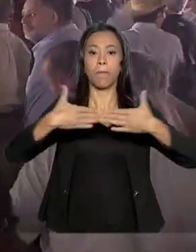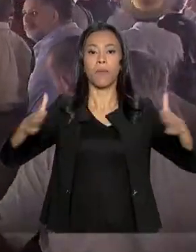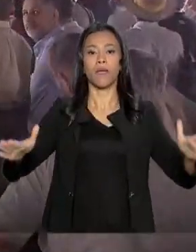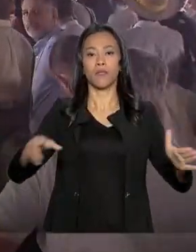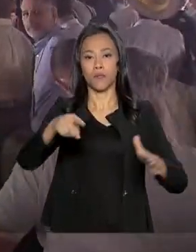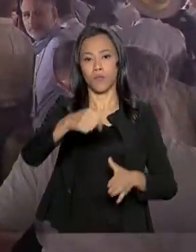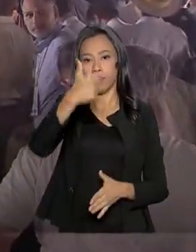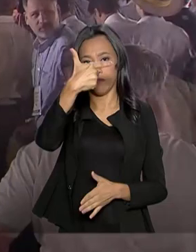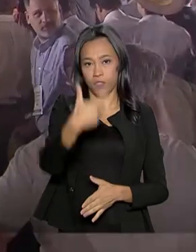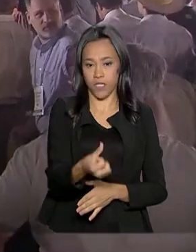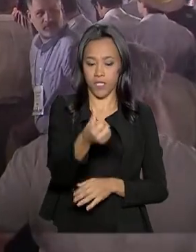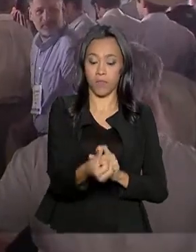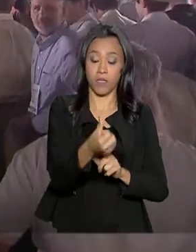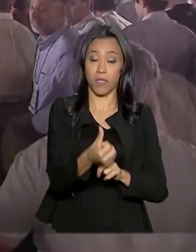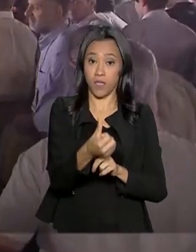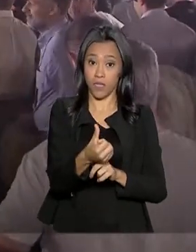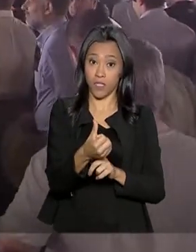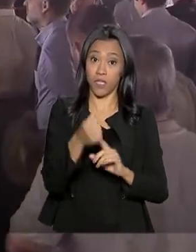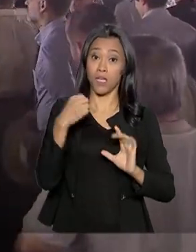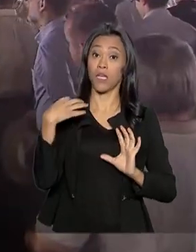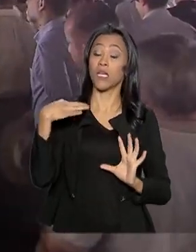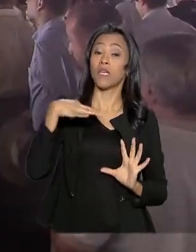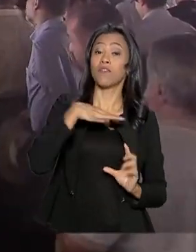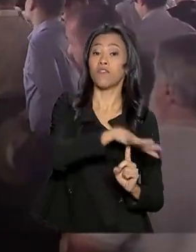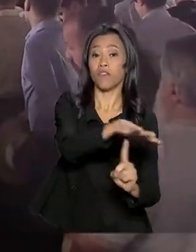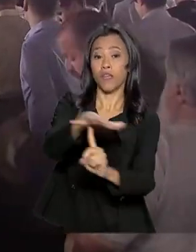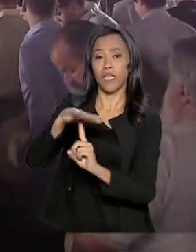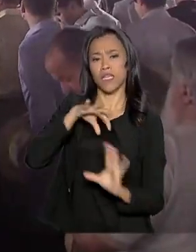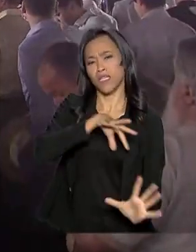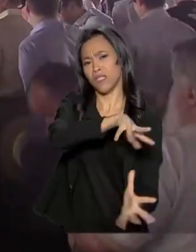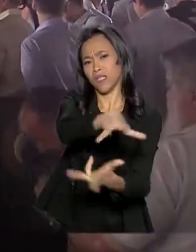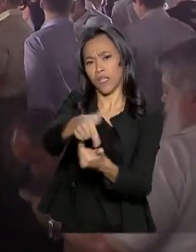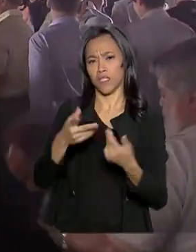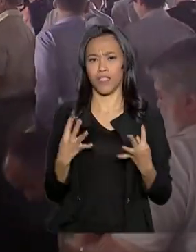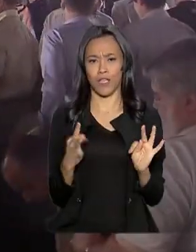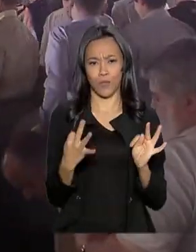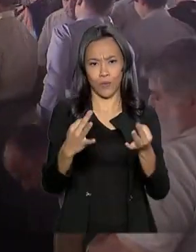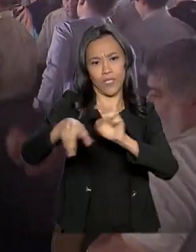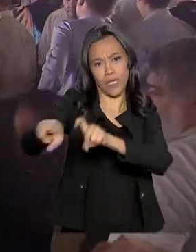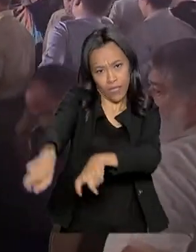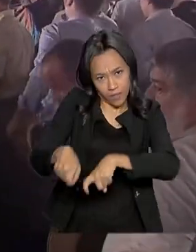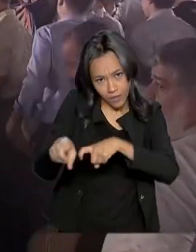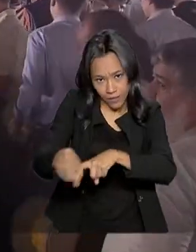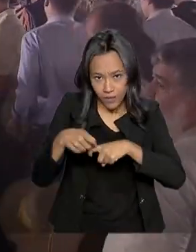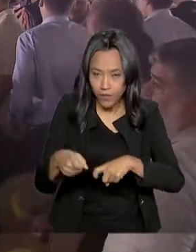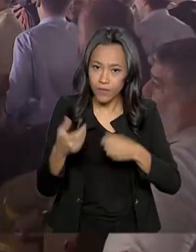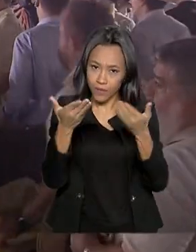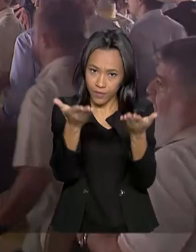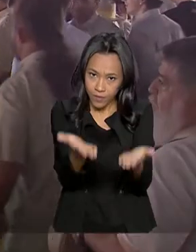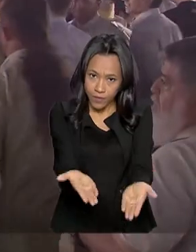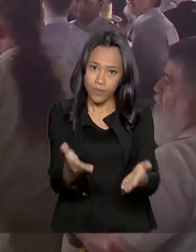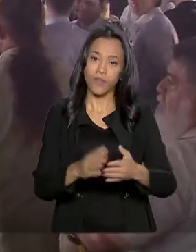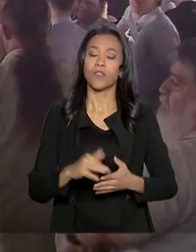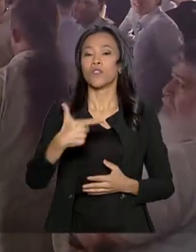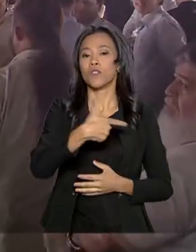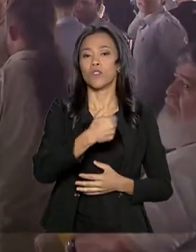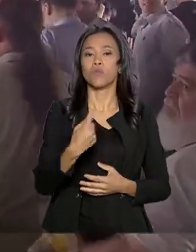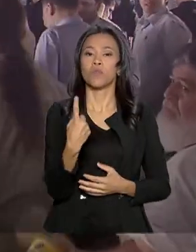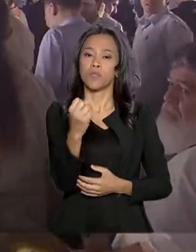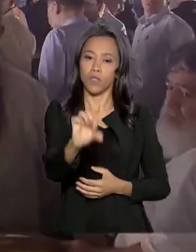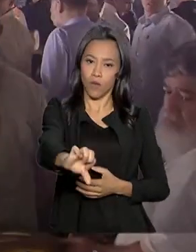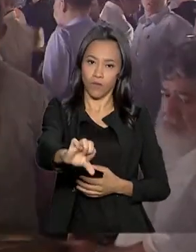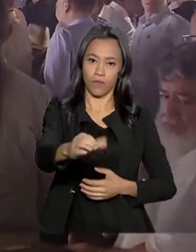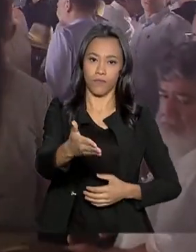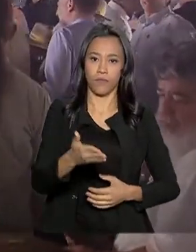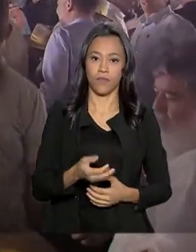da 26ª Feira Internacional de Tecnologia Agrícola em Ação, AgriShow 2019.